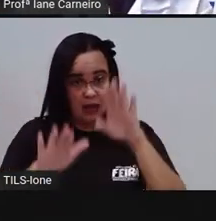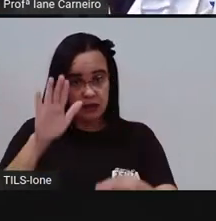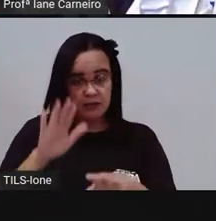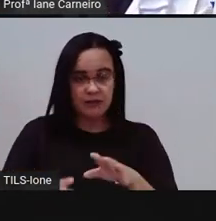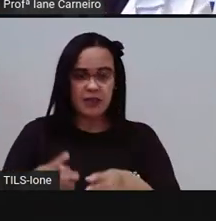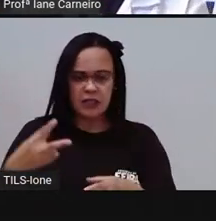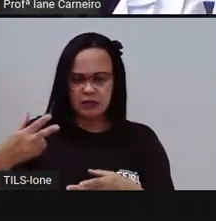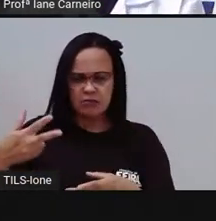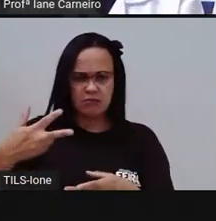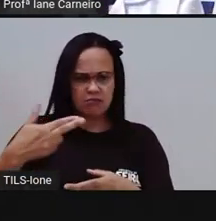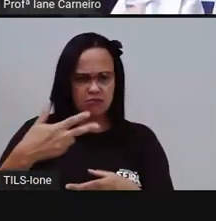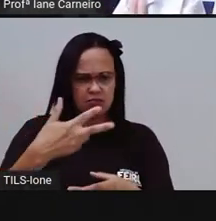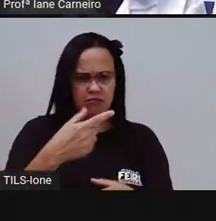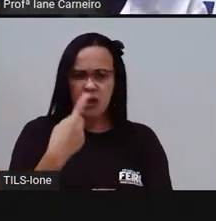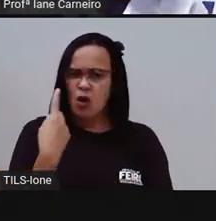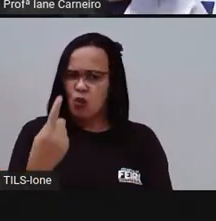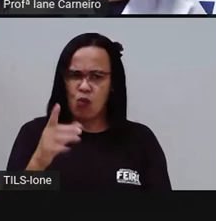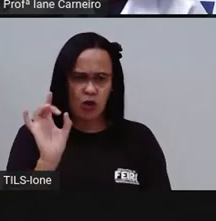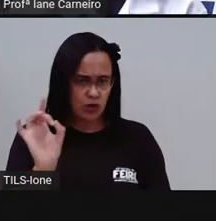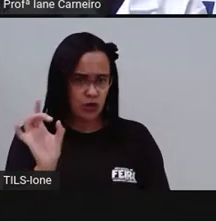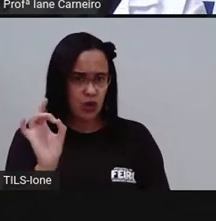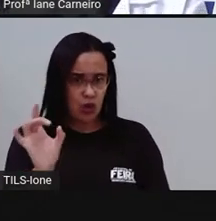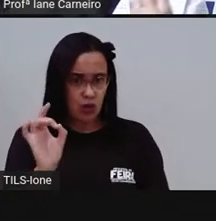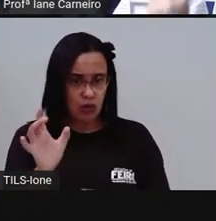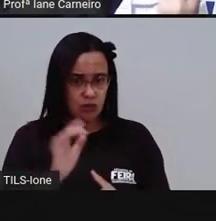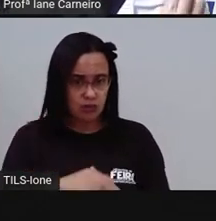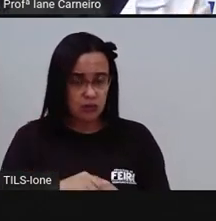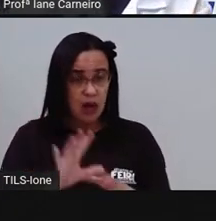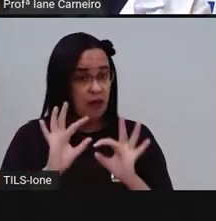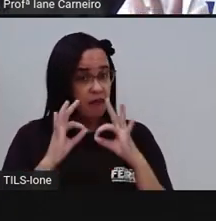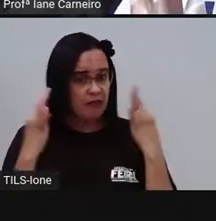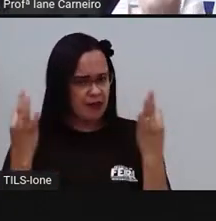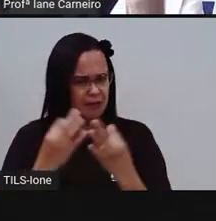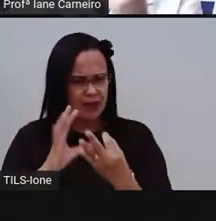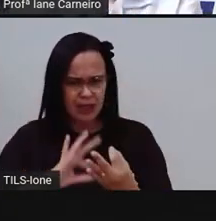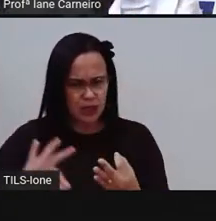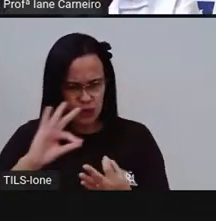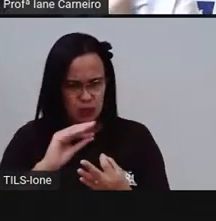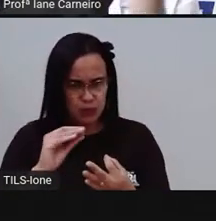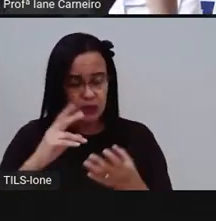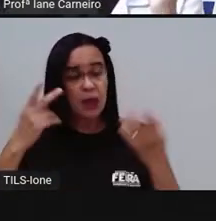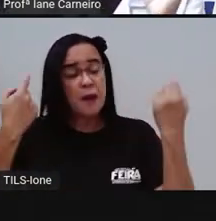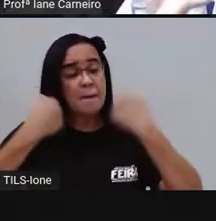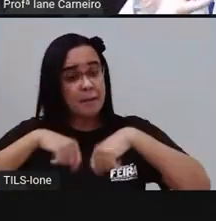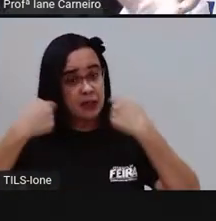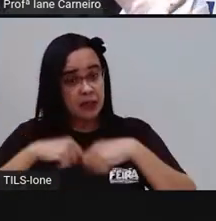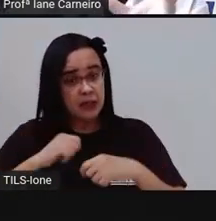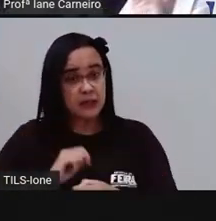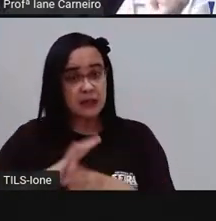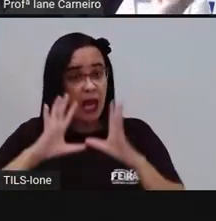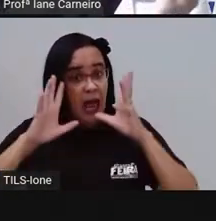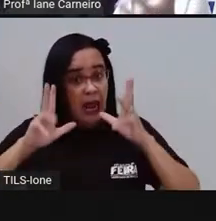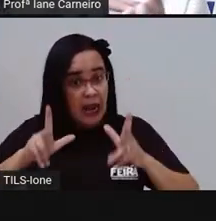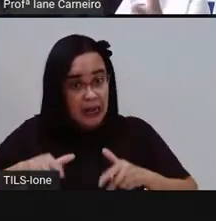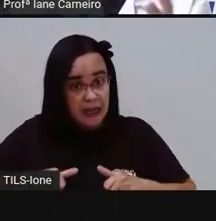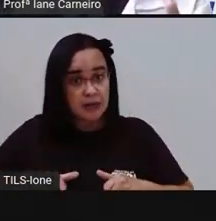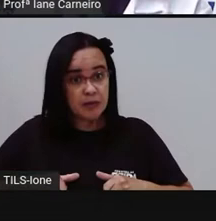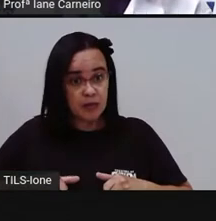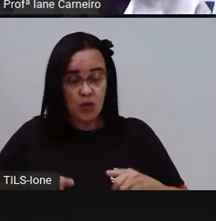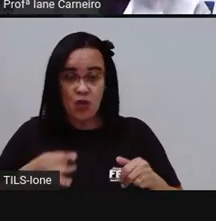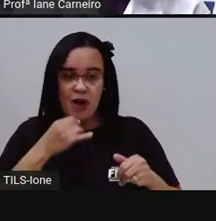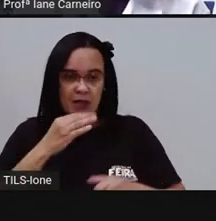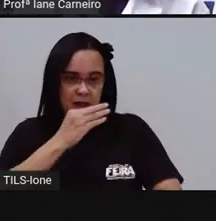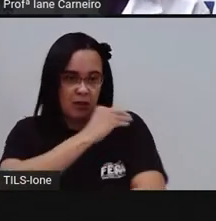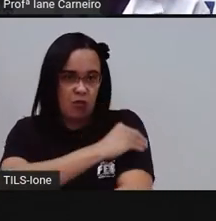recomendado, né? É fazer a limpeza dessa tesoura. Então, se possível, pegar um álcool, um álcool a 70, né? Limpar